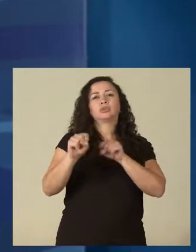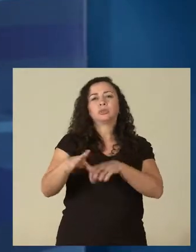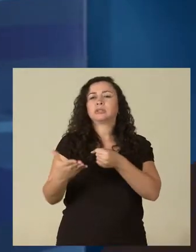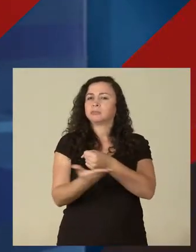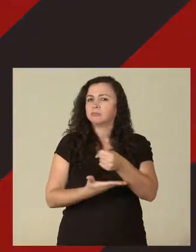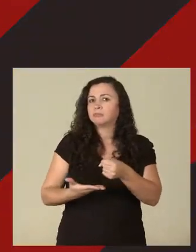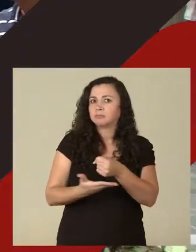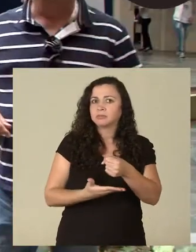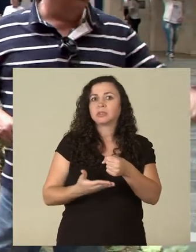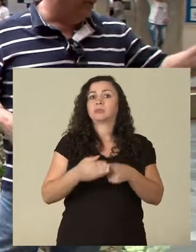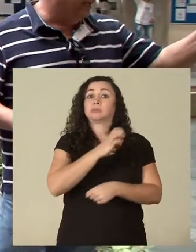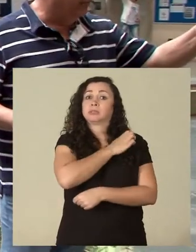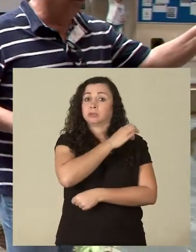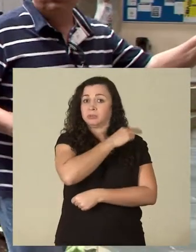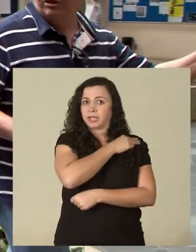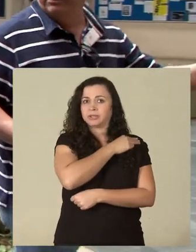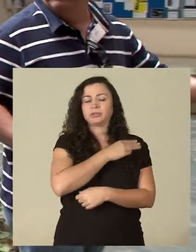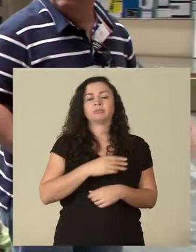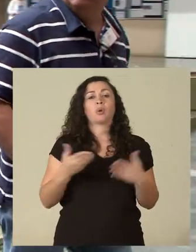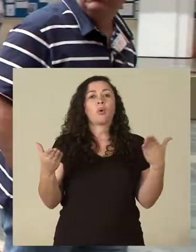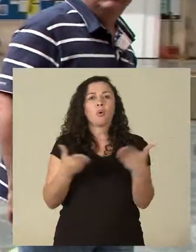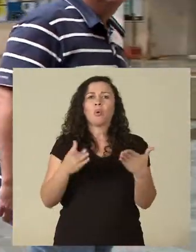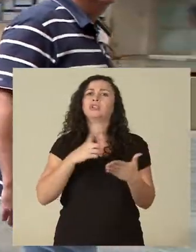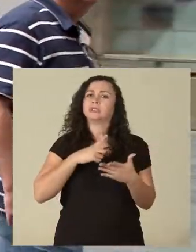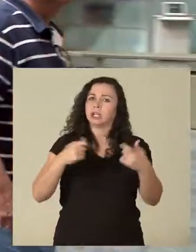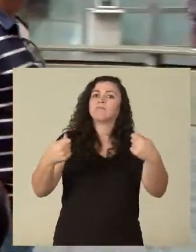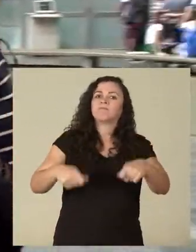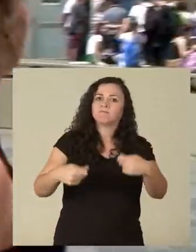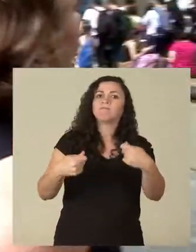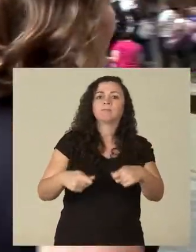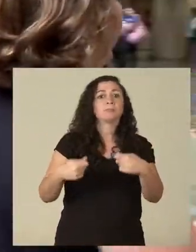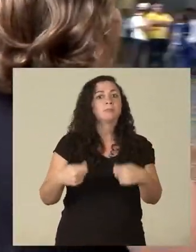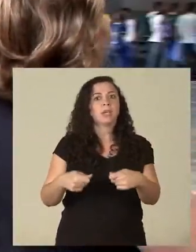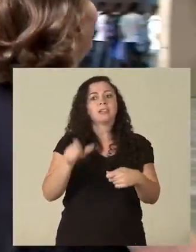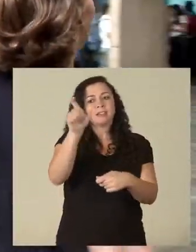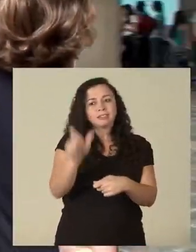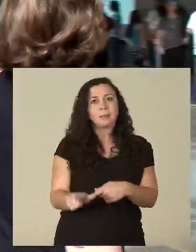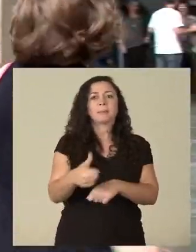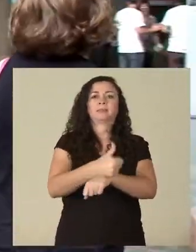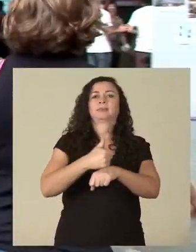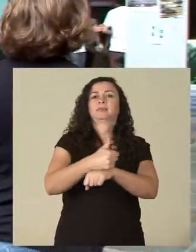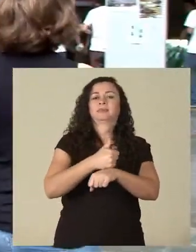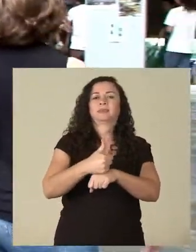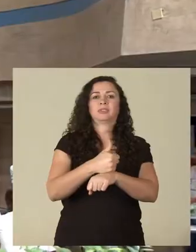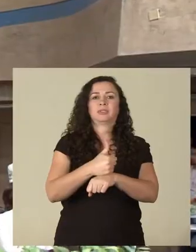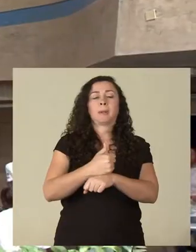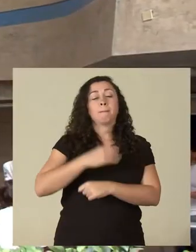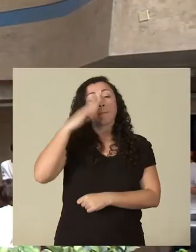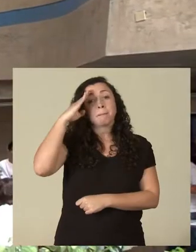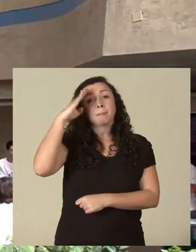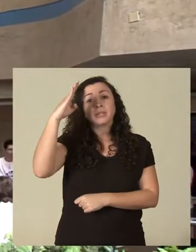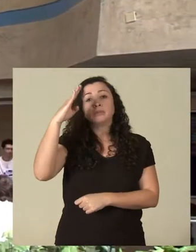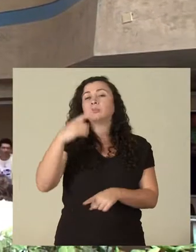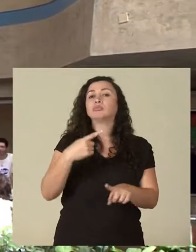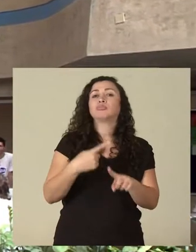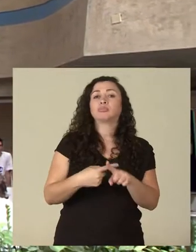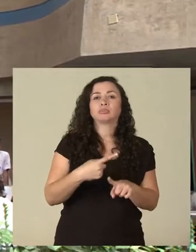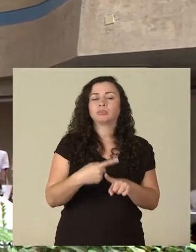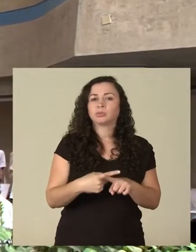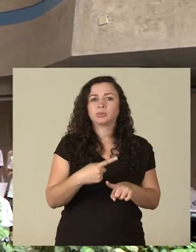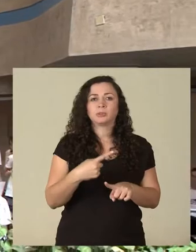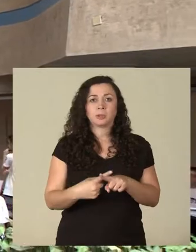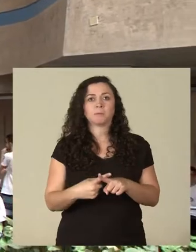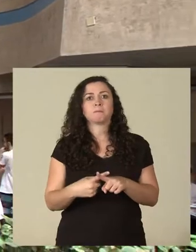Fundamental e Médio. Há, hoje em dia, uma demanda muito grande para esse profissional, principalmente porque